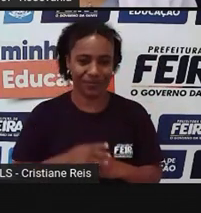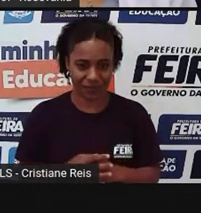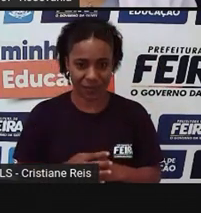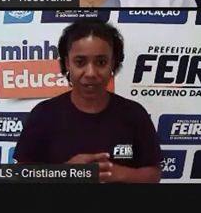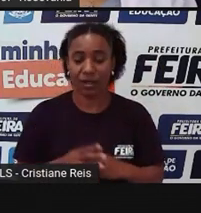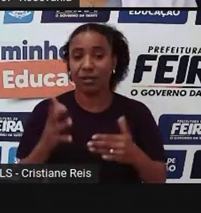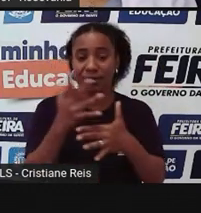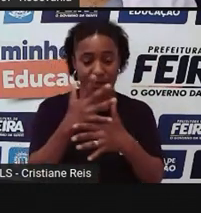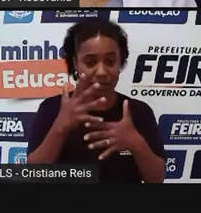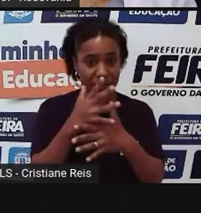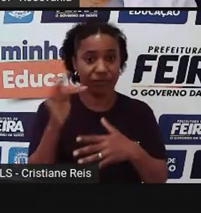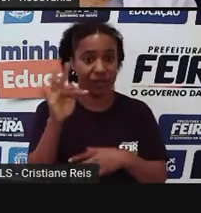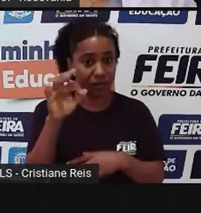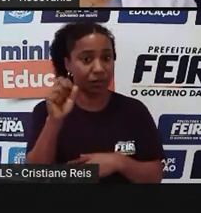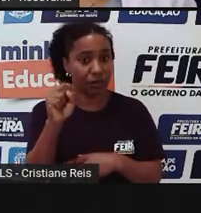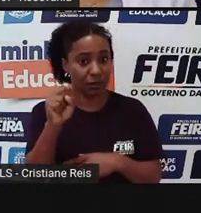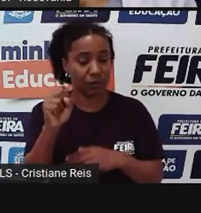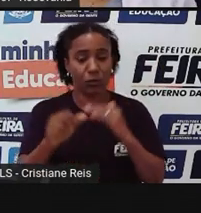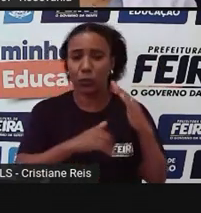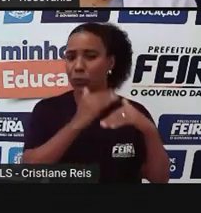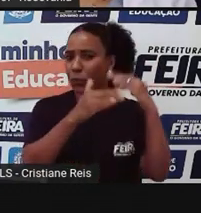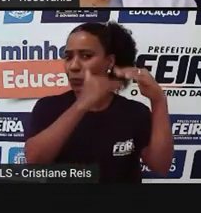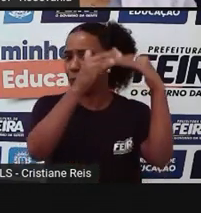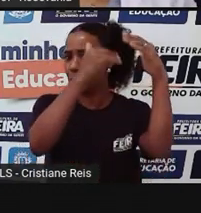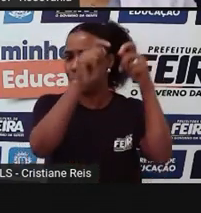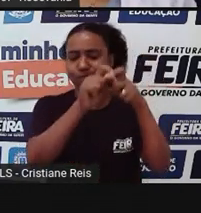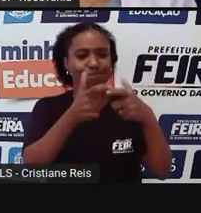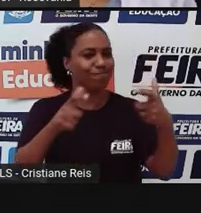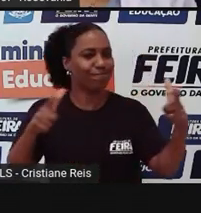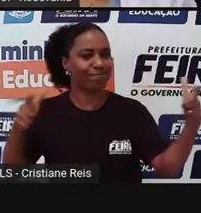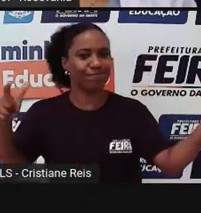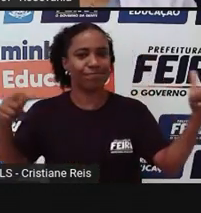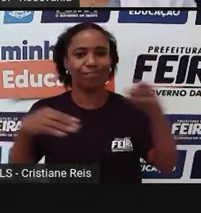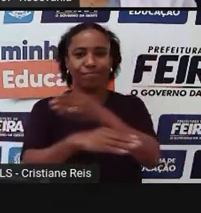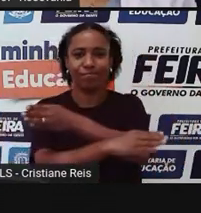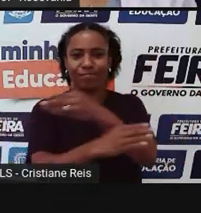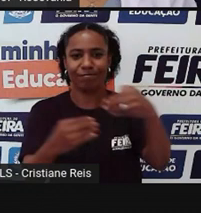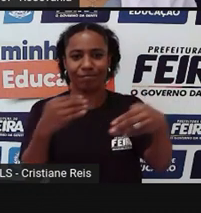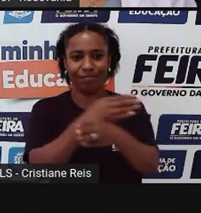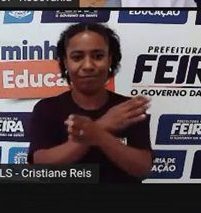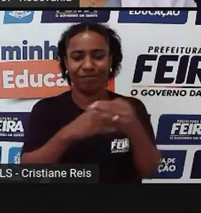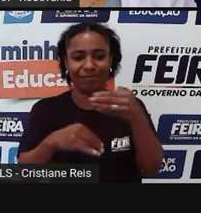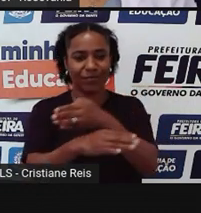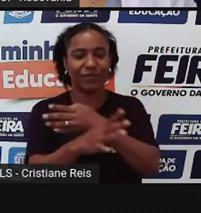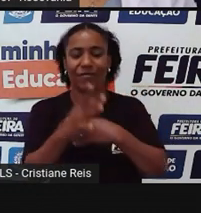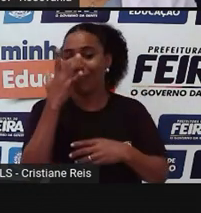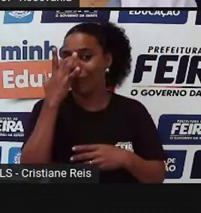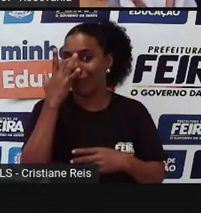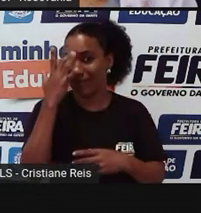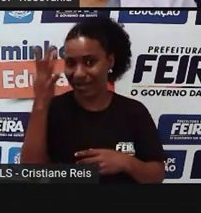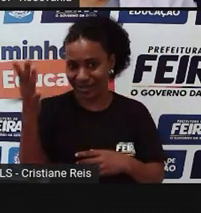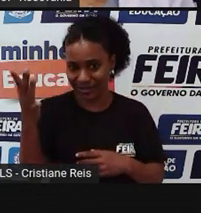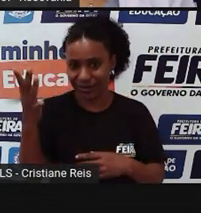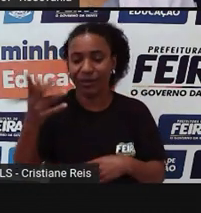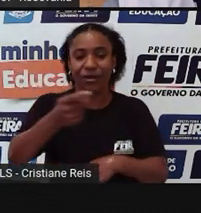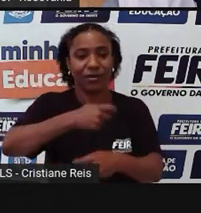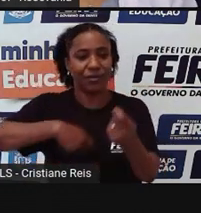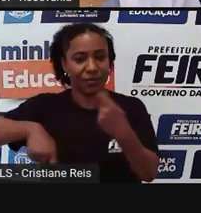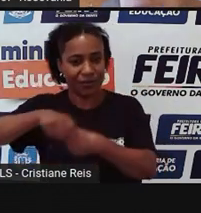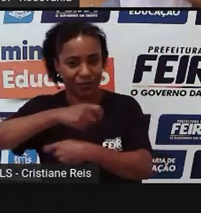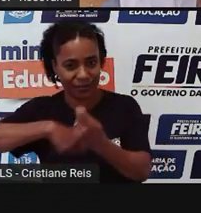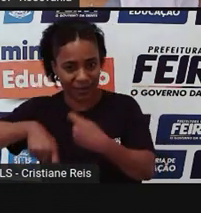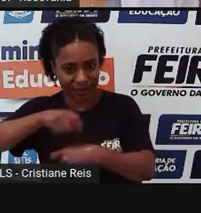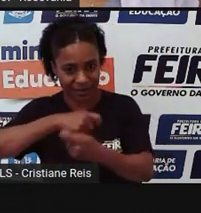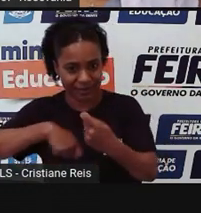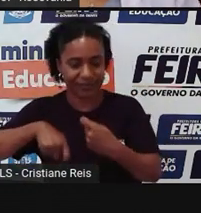crescendo muito e esse entrocamento rodoviário favorece aí, justamente pelo fato que a gente tem um comércio, né, por